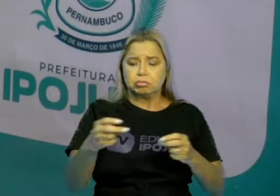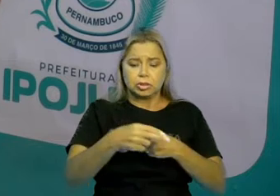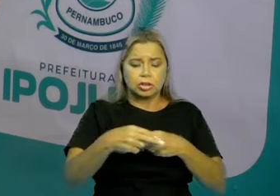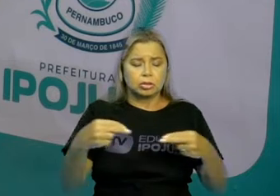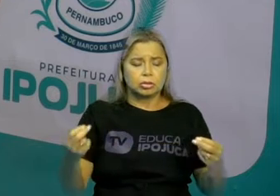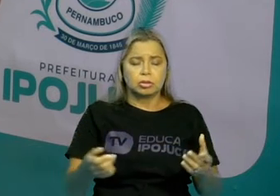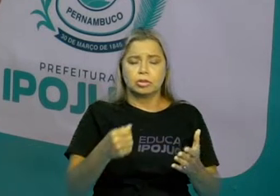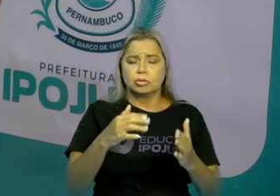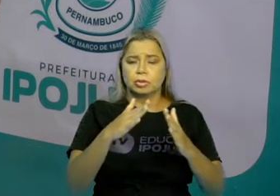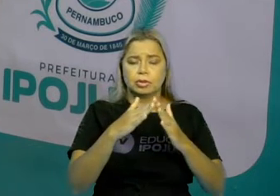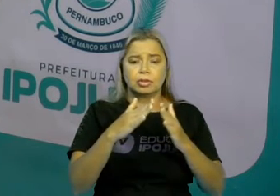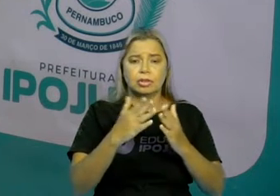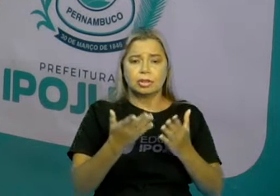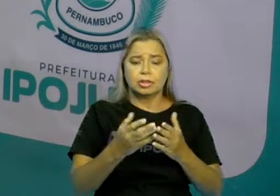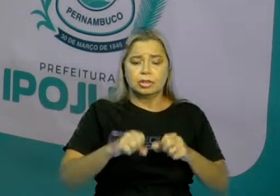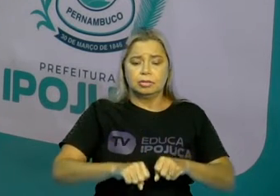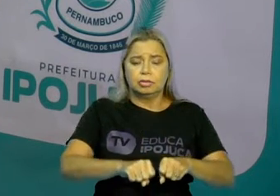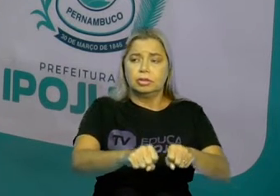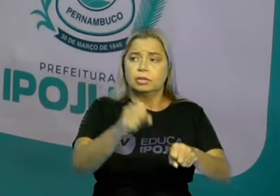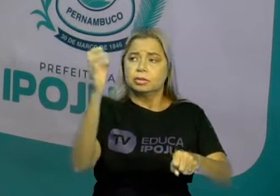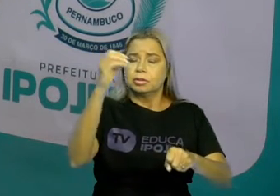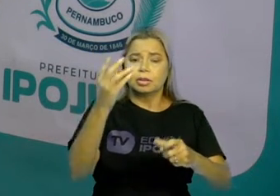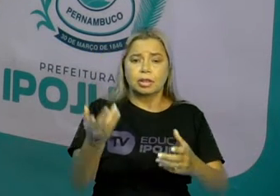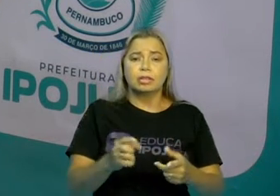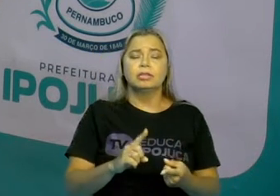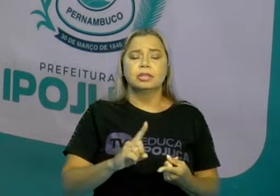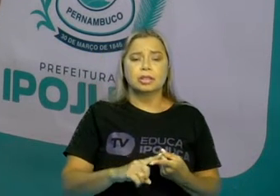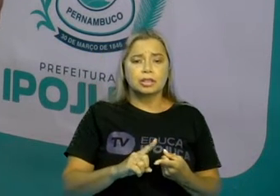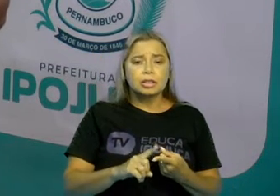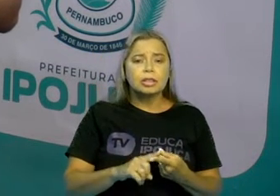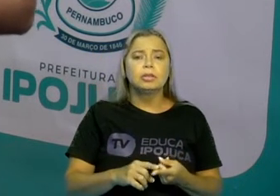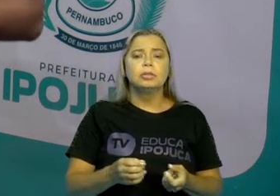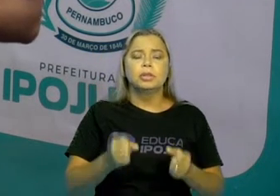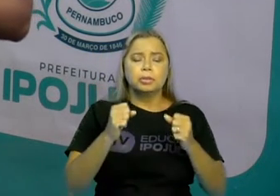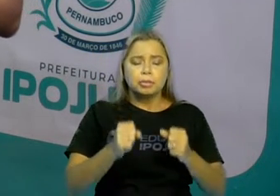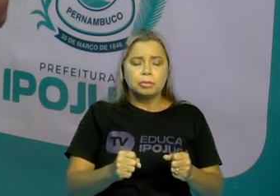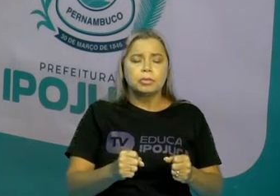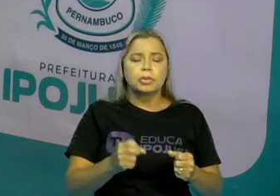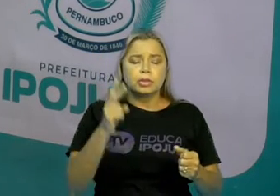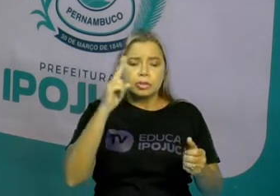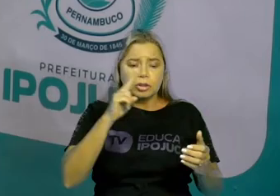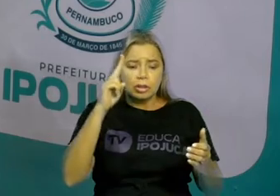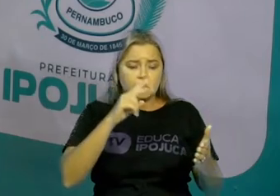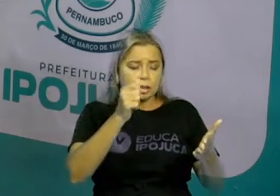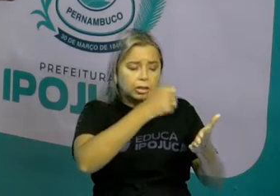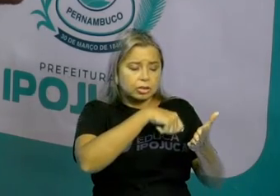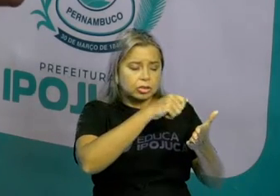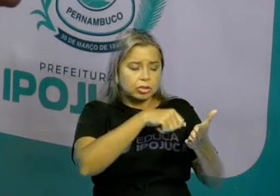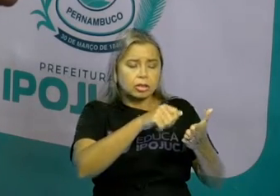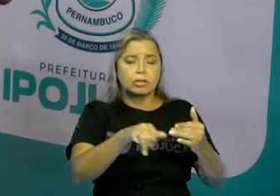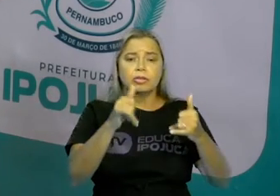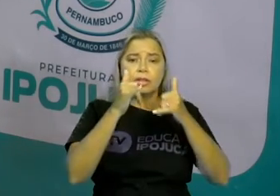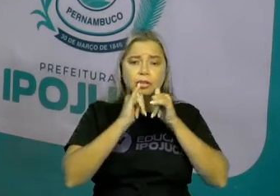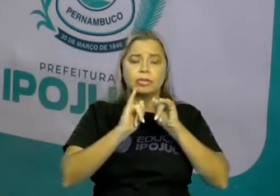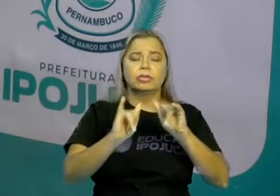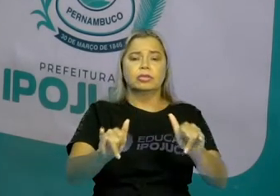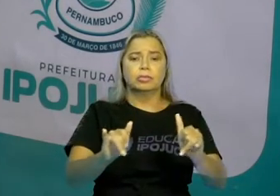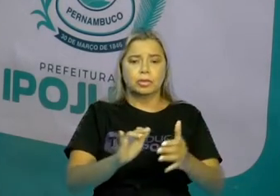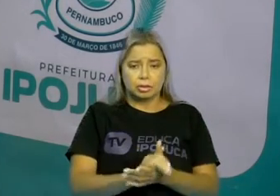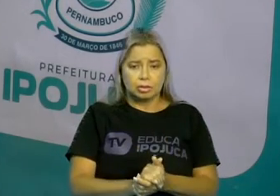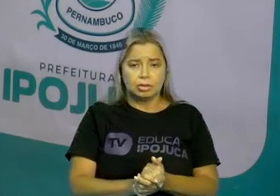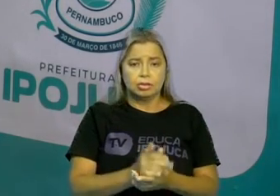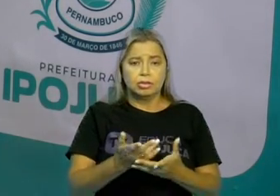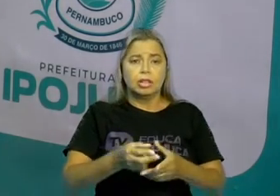tem lá de promoção, você também pode pegar e colocar lá a informação. Porque o que a gente quer no desafio é o quê? O